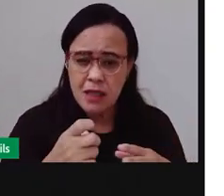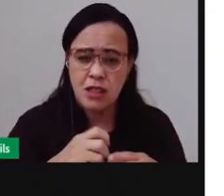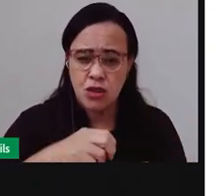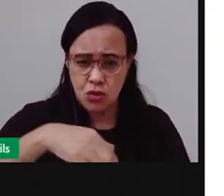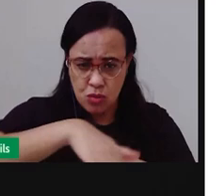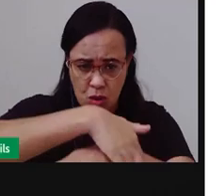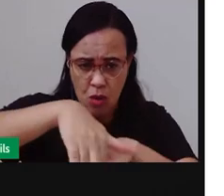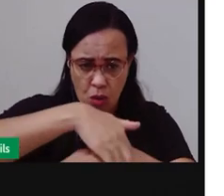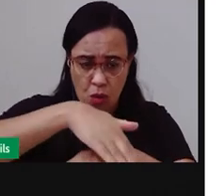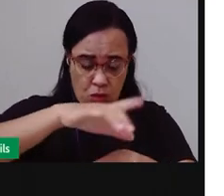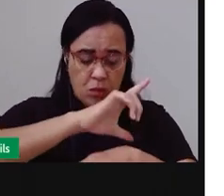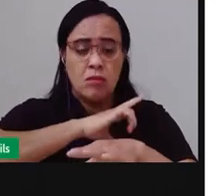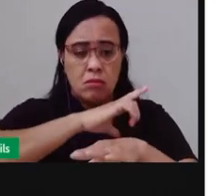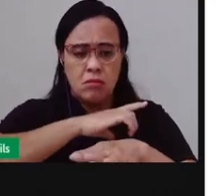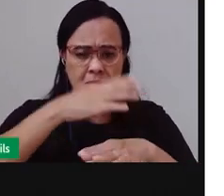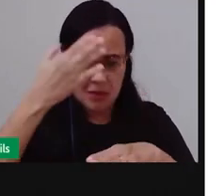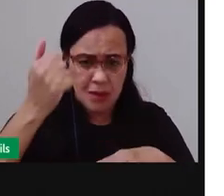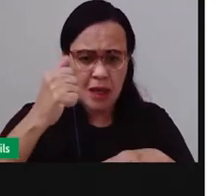vocês?